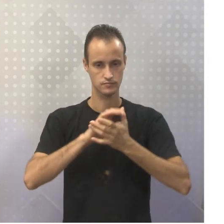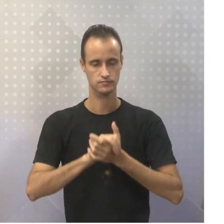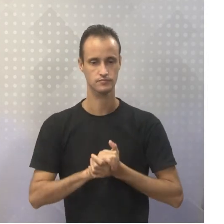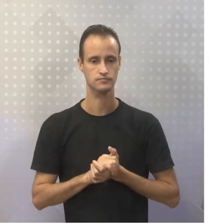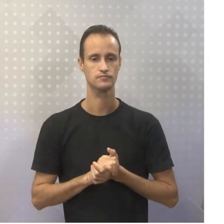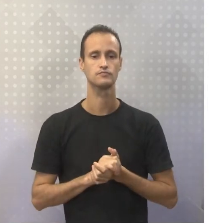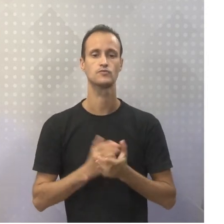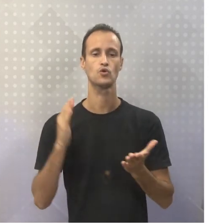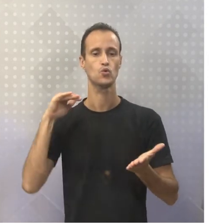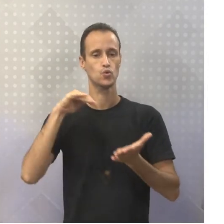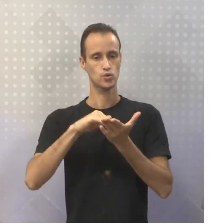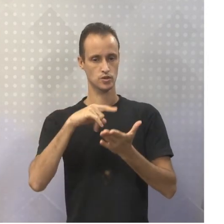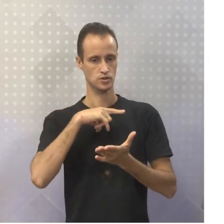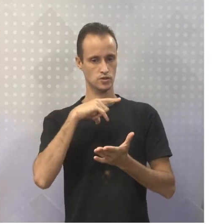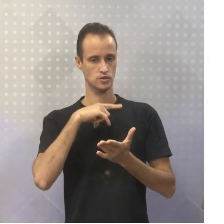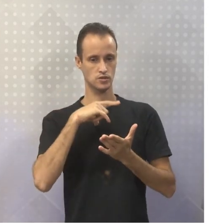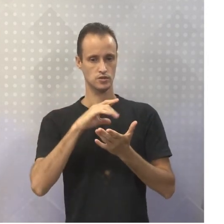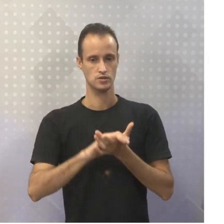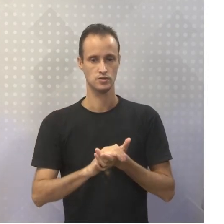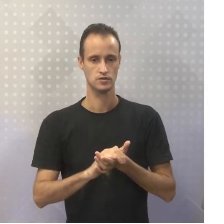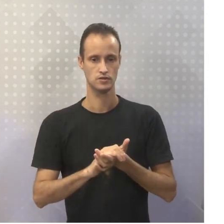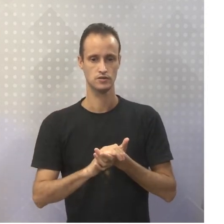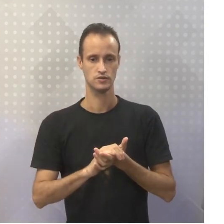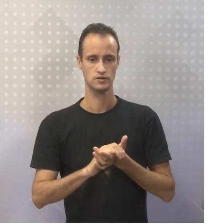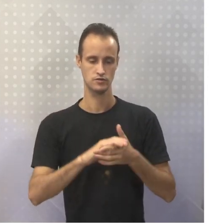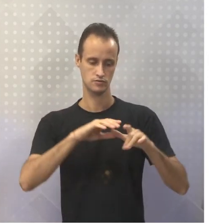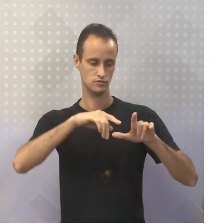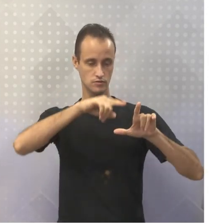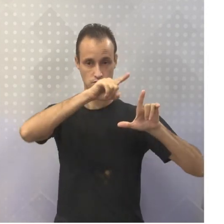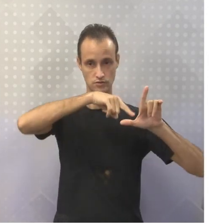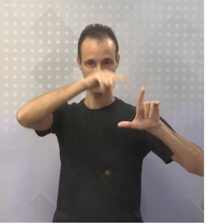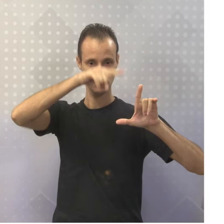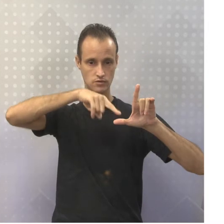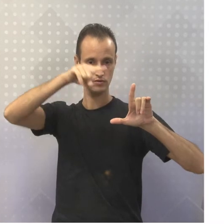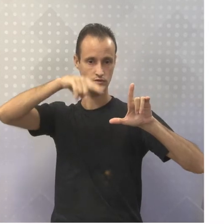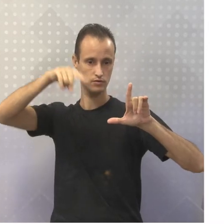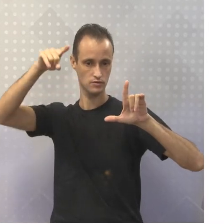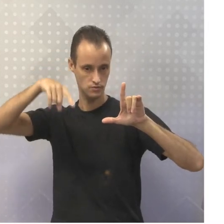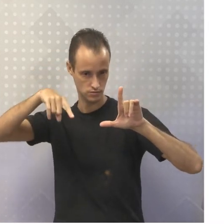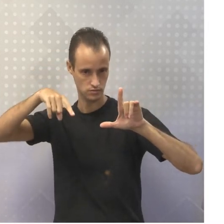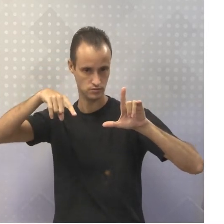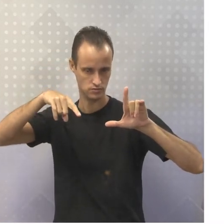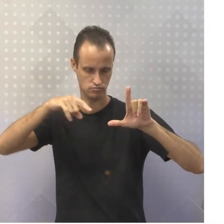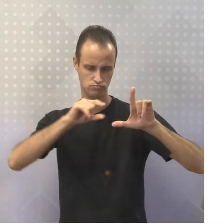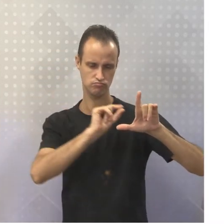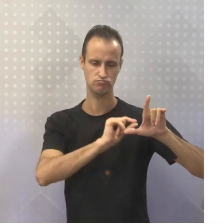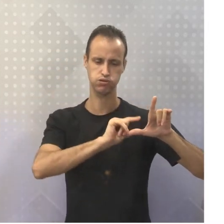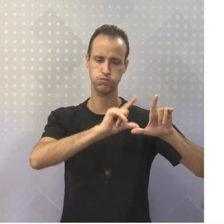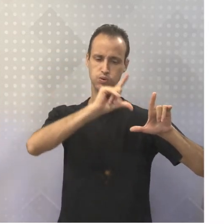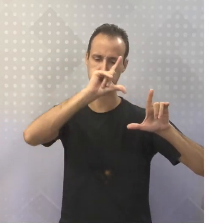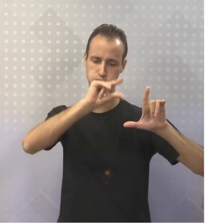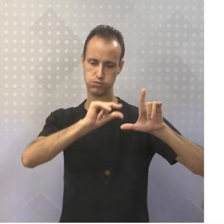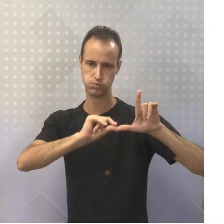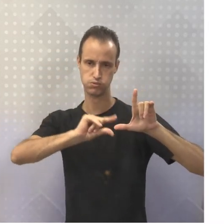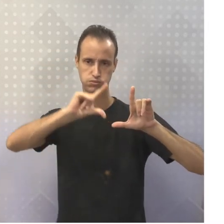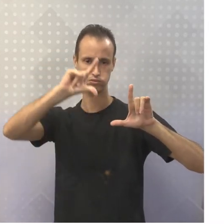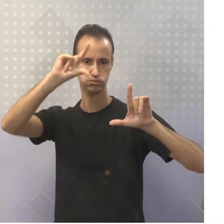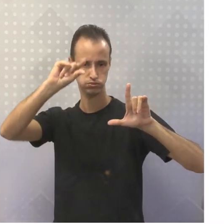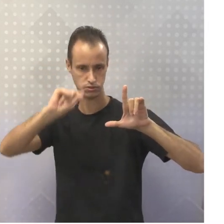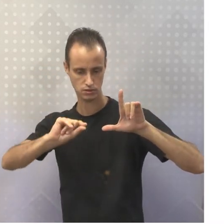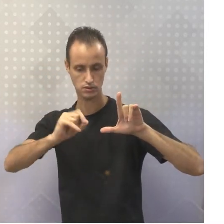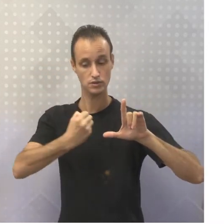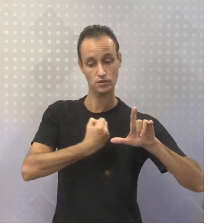E, por último, nós temos aqui os infográficos, né? A questão dos índices que vão... Os índices